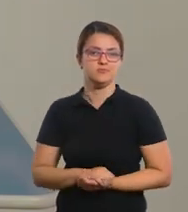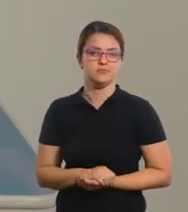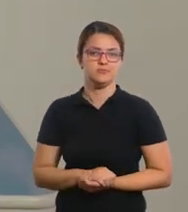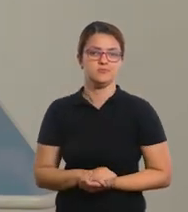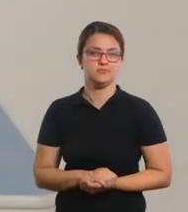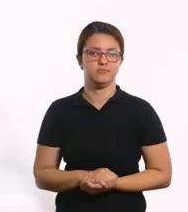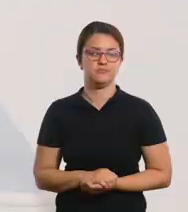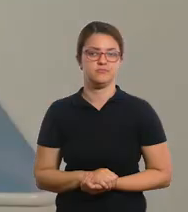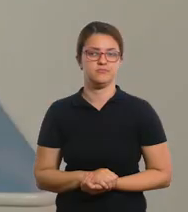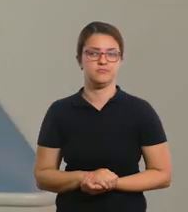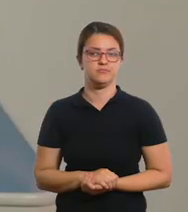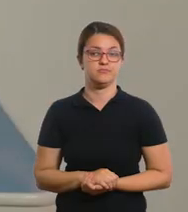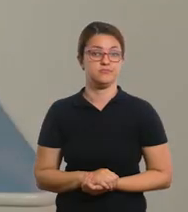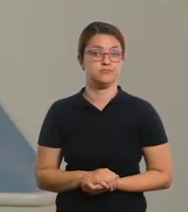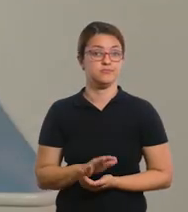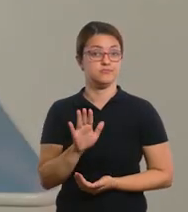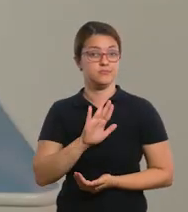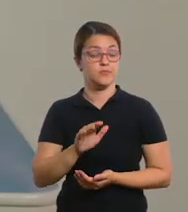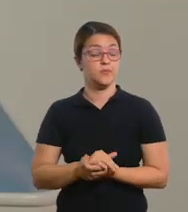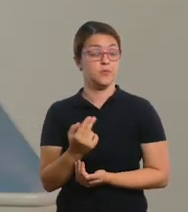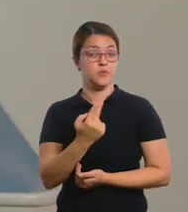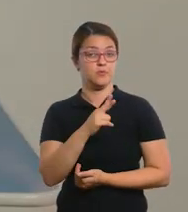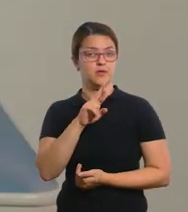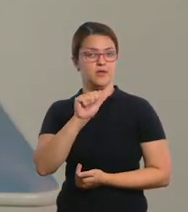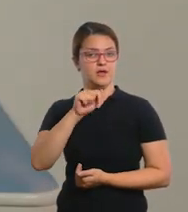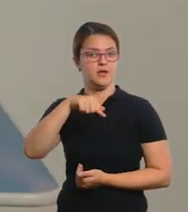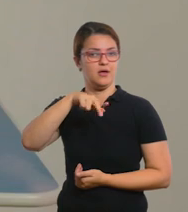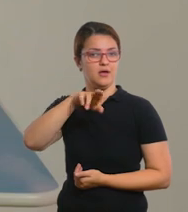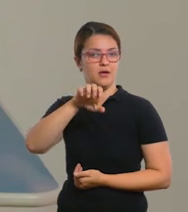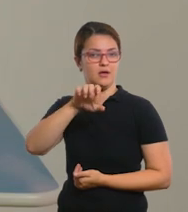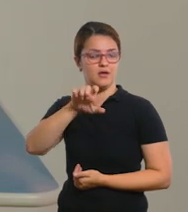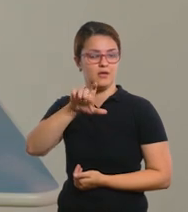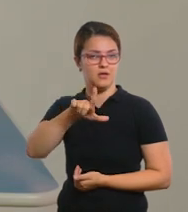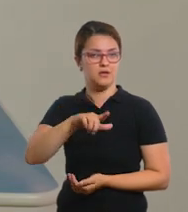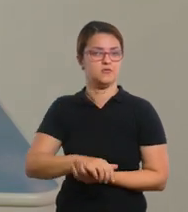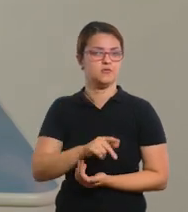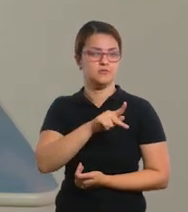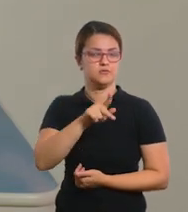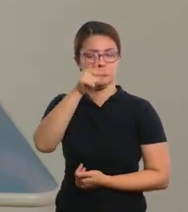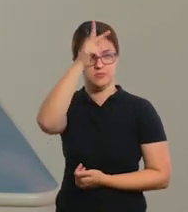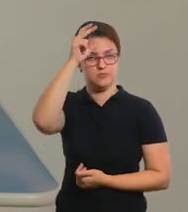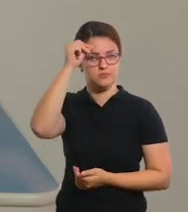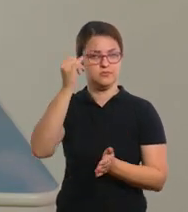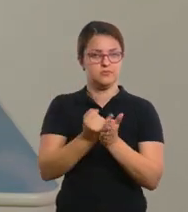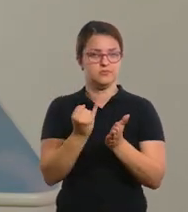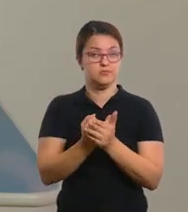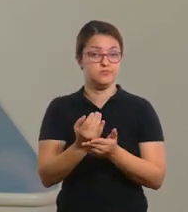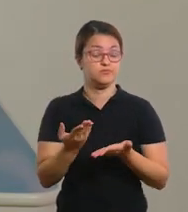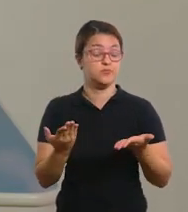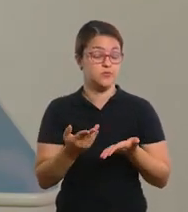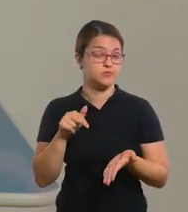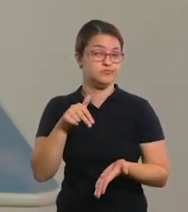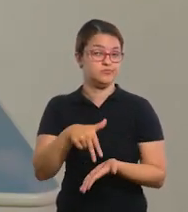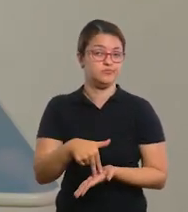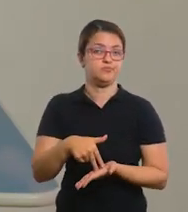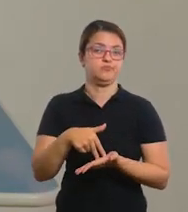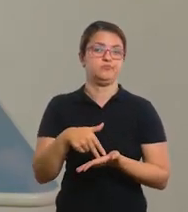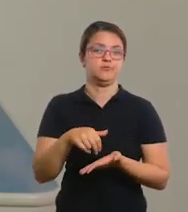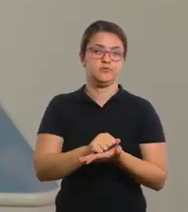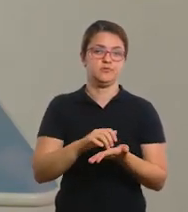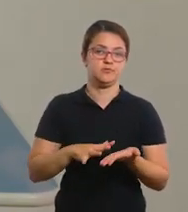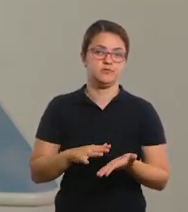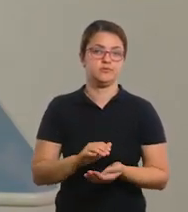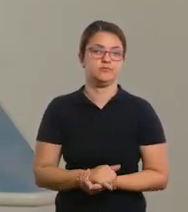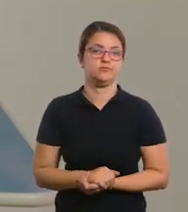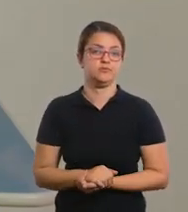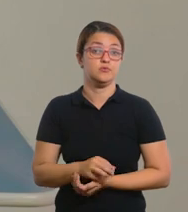next class! Hello, pessoal! Eu sou a teacher Raquel, aqui do município de Itapevi. E hoje eu vim passar as atividades